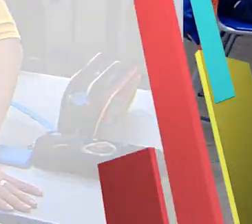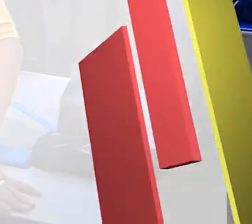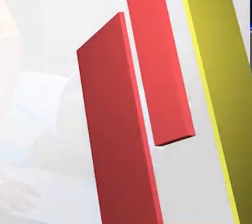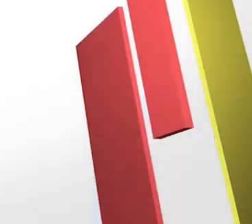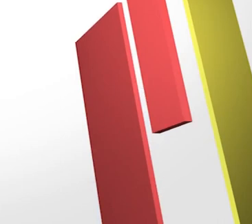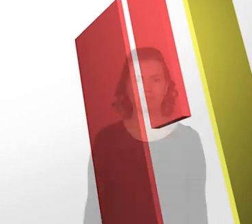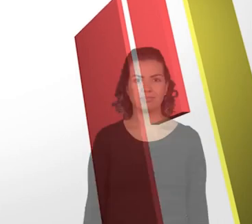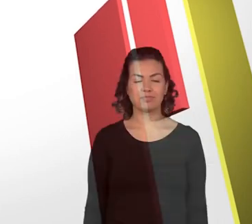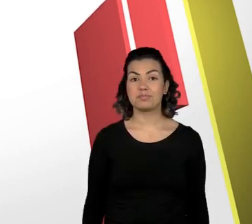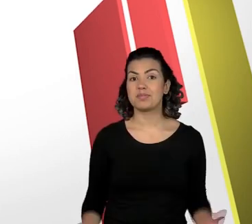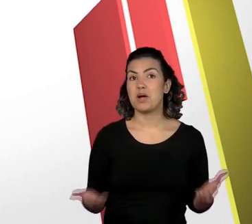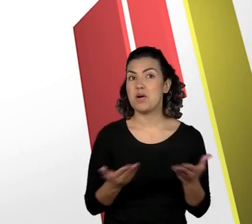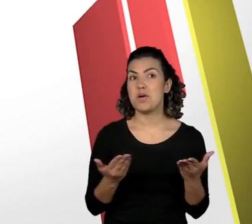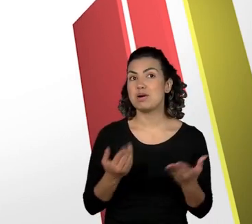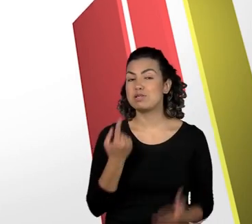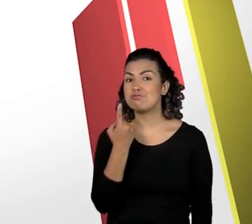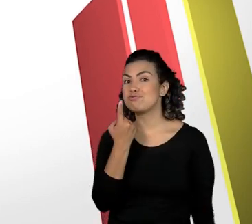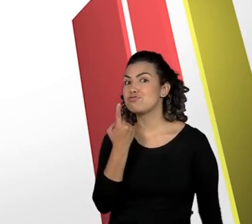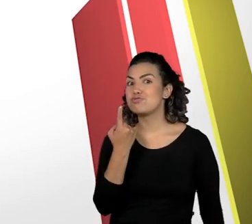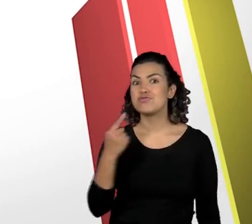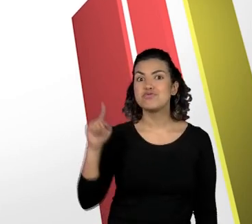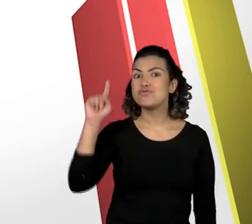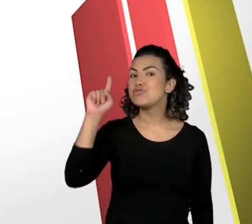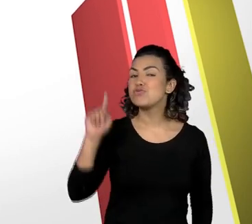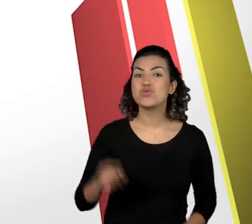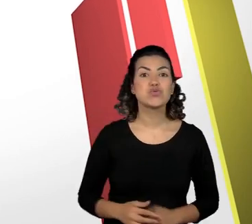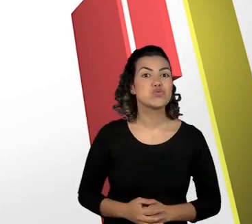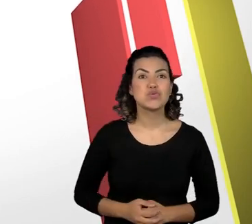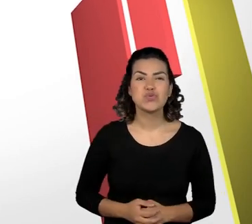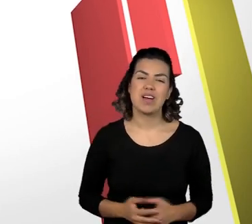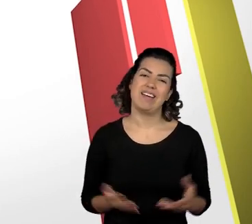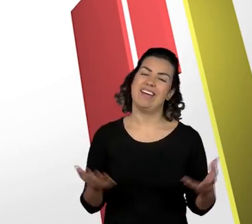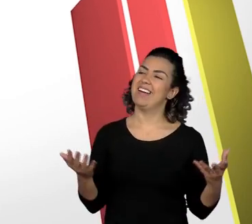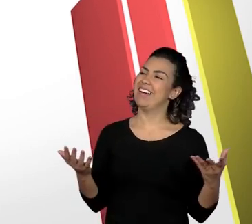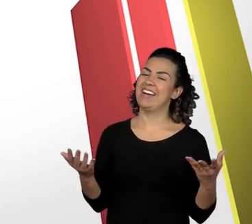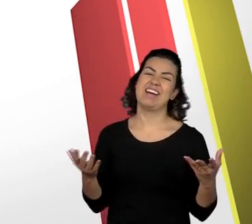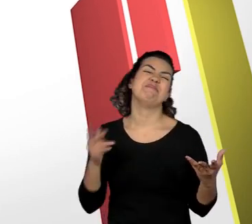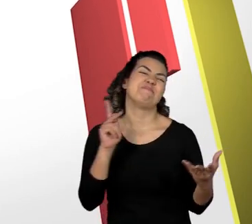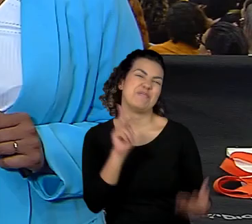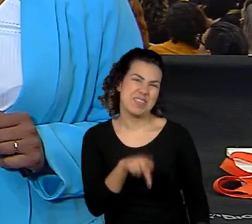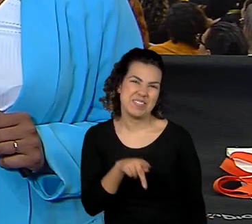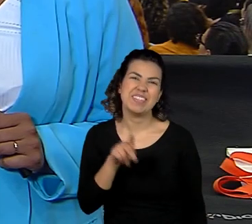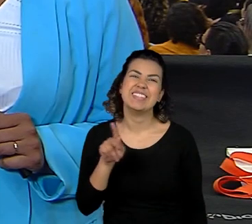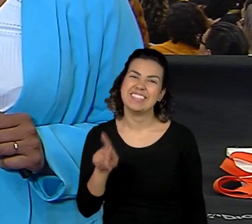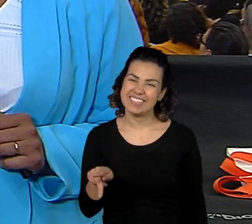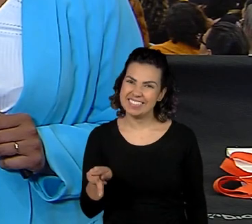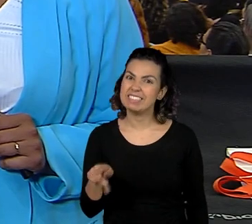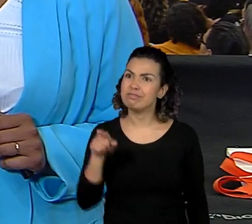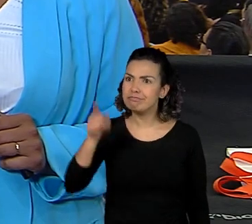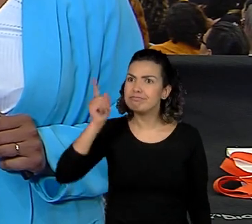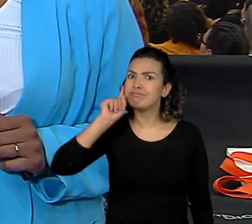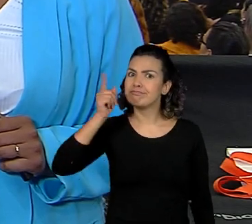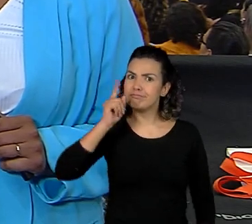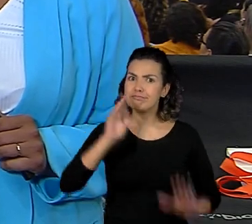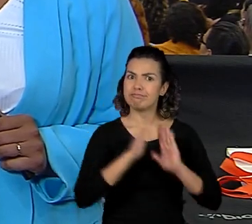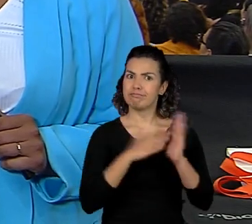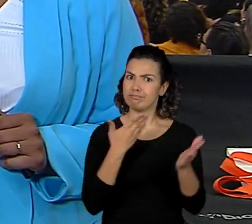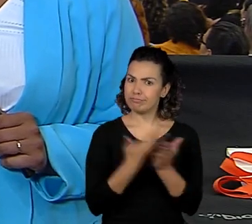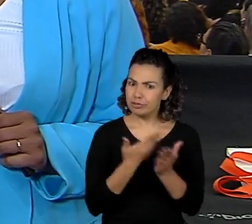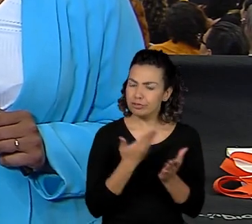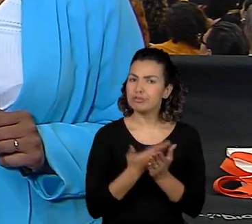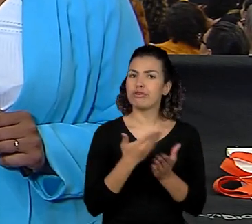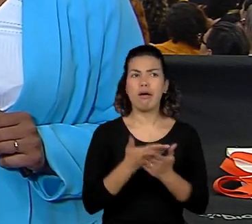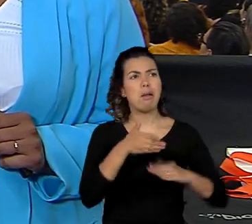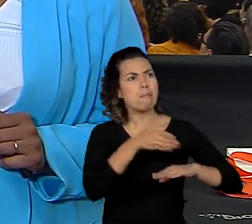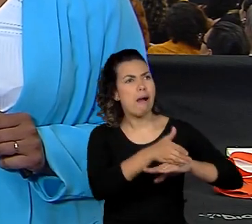A última categoria dos homenageados só poderia ser para eles, os educadores, que estão lá nas escolas, dia a